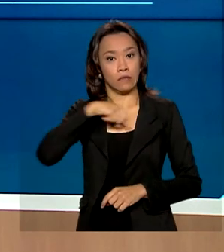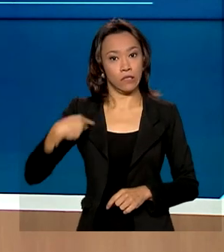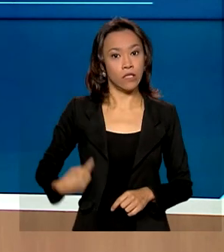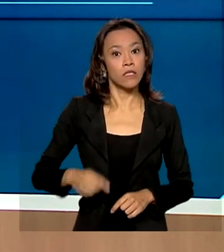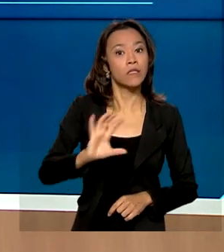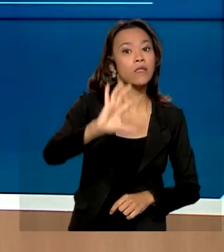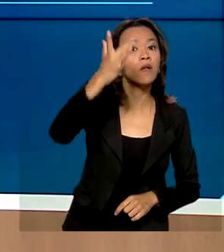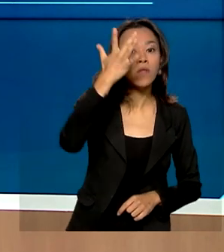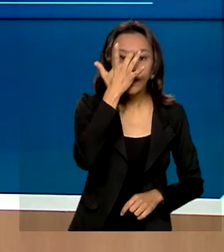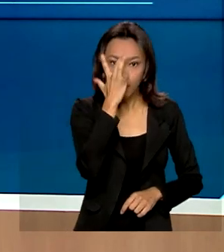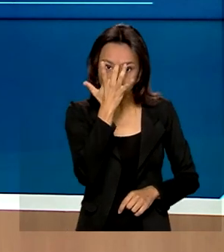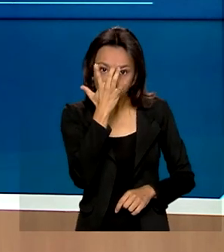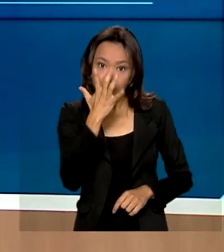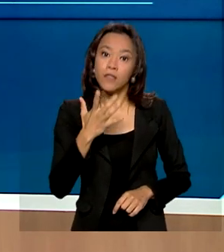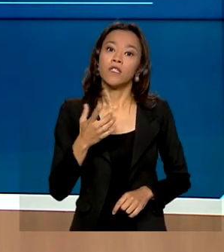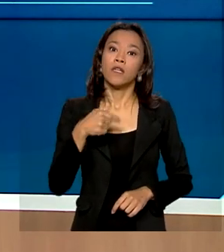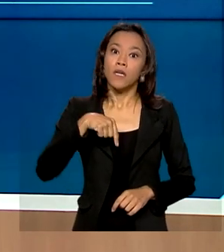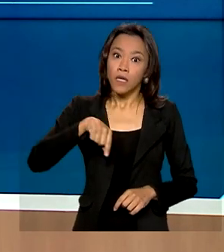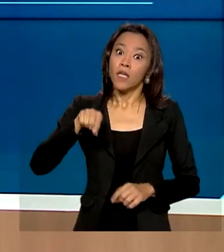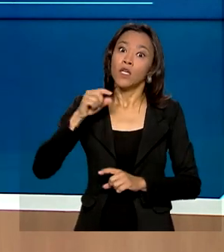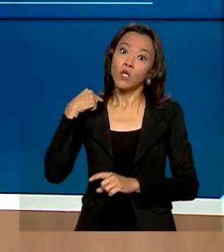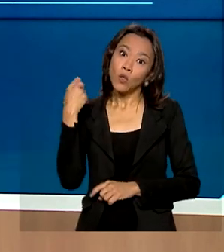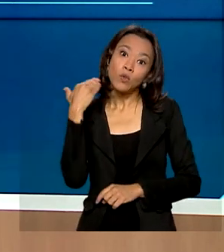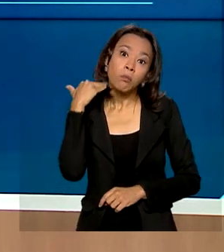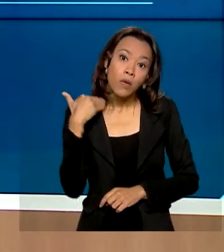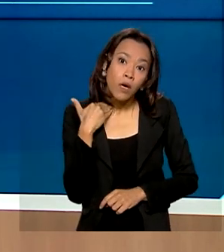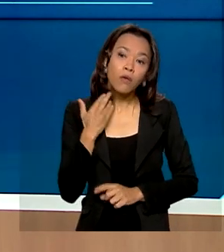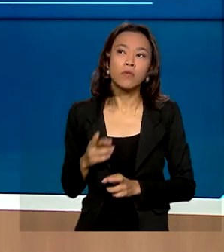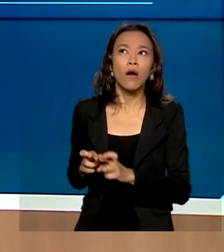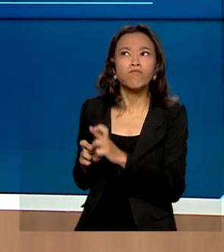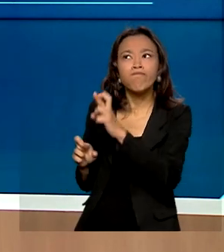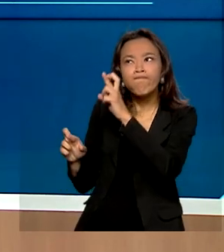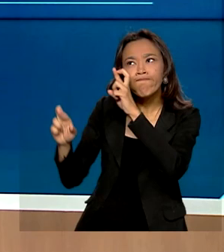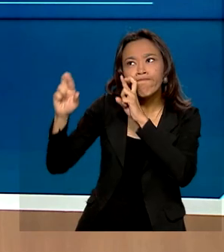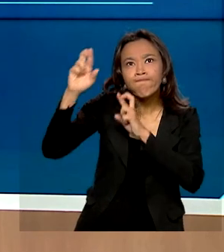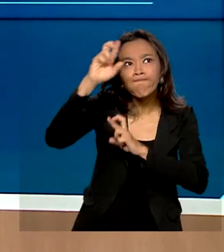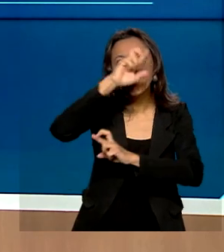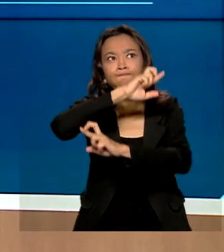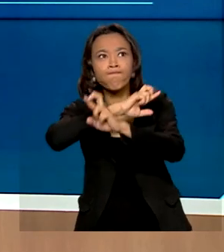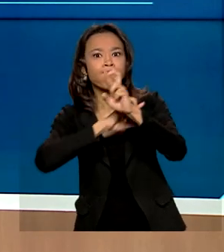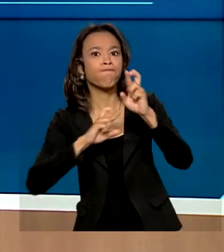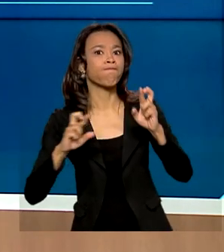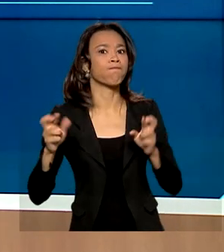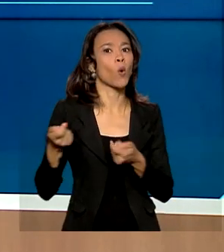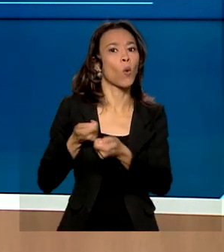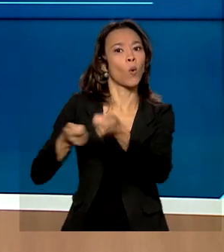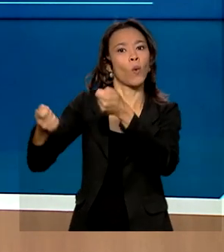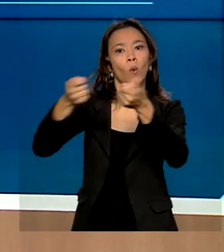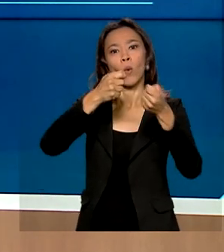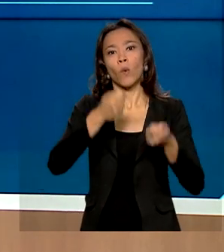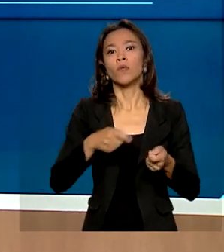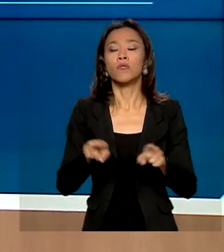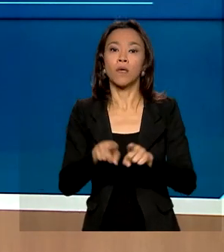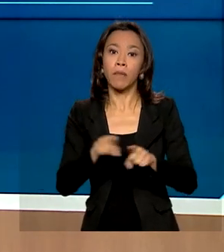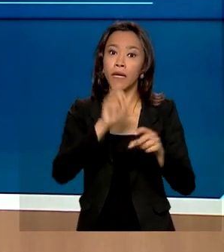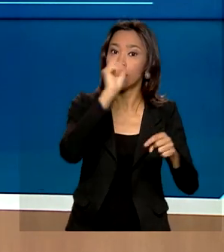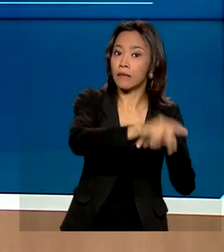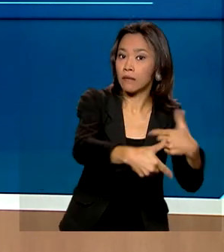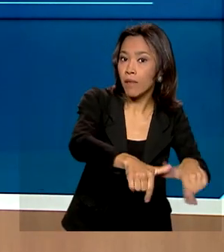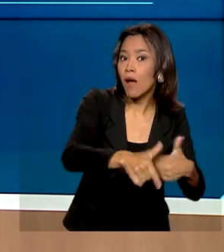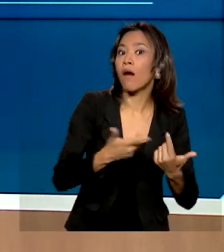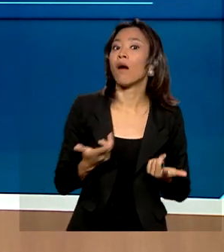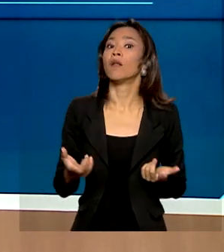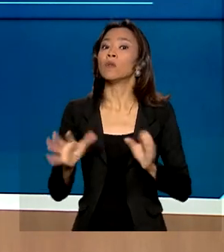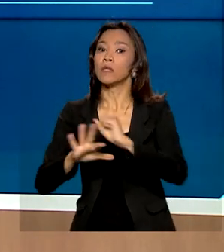autoridades monetárias também estão monitorando todos os dados, inflação, geração de emprego, e tudo isso, pedidos de